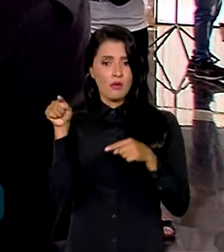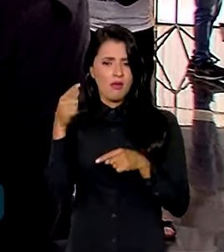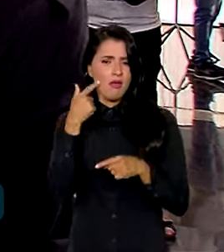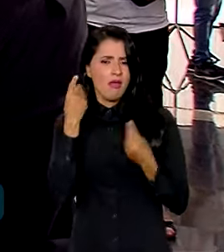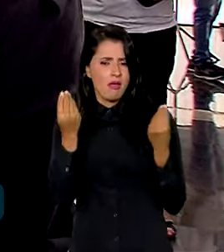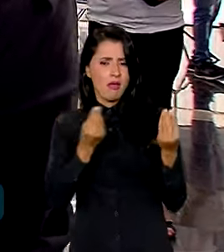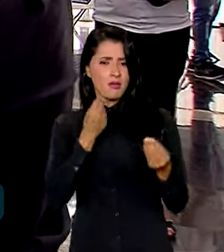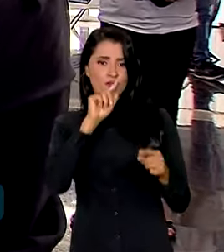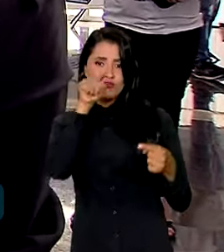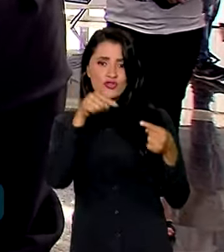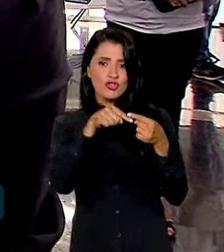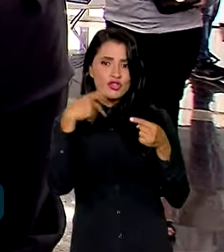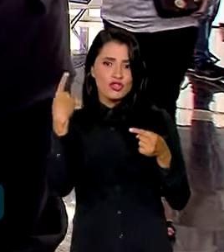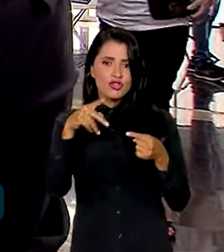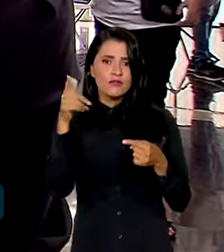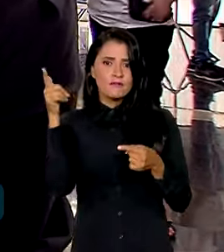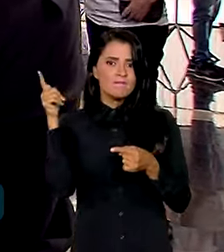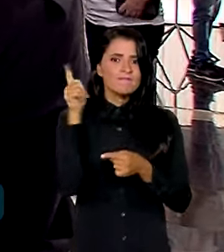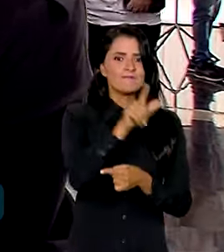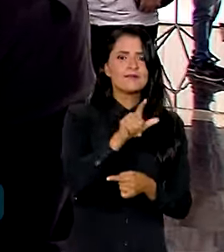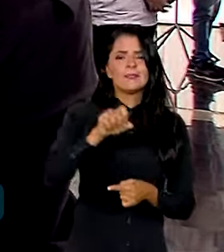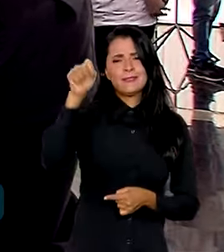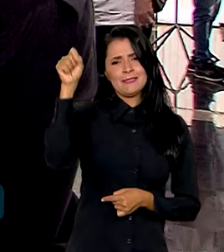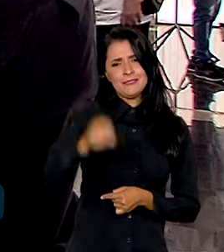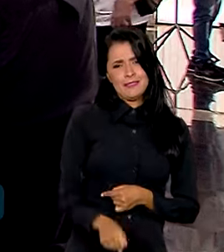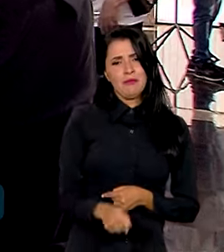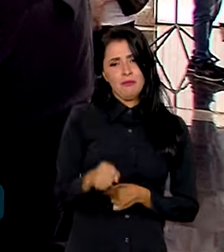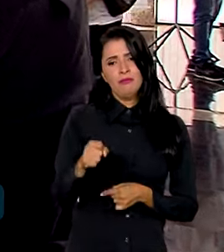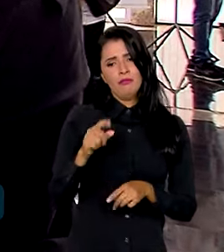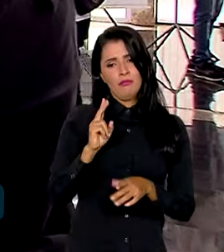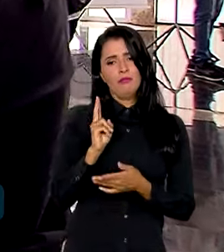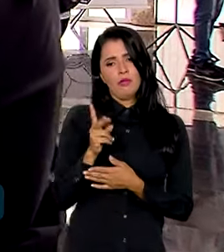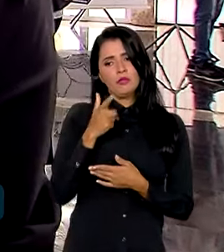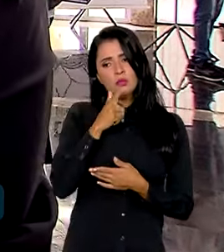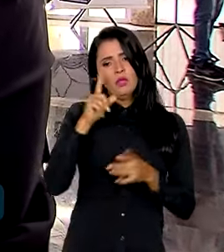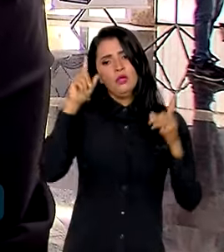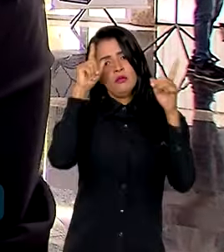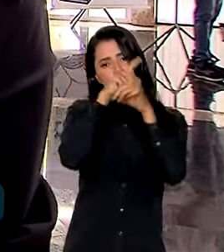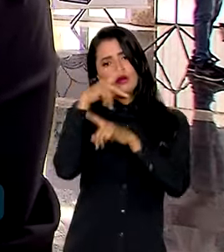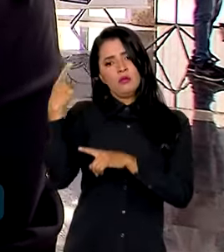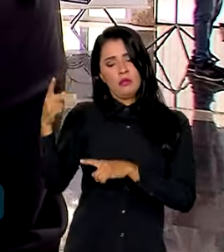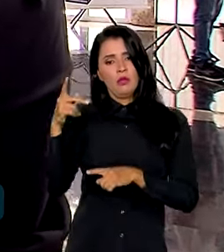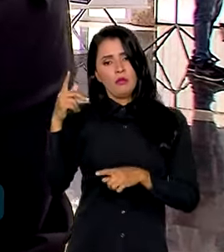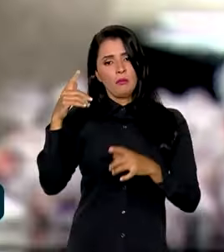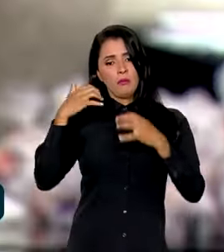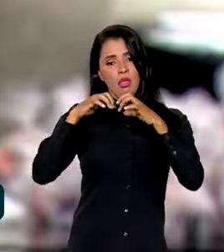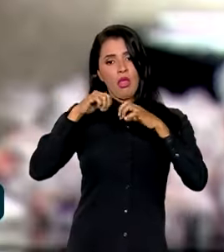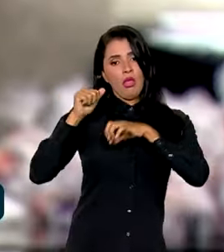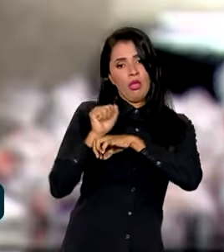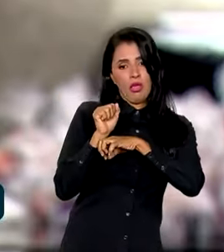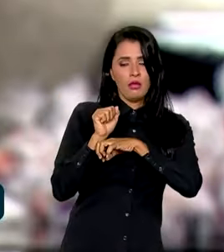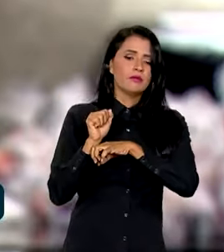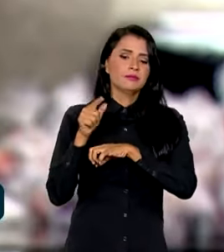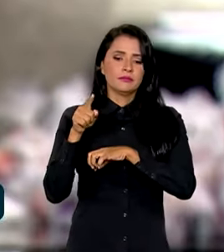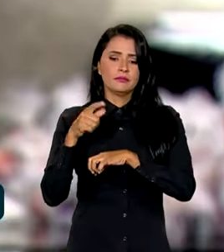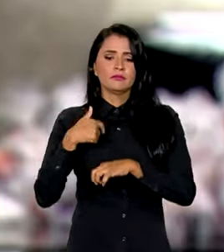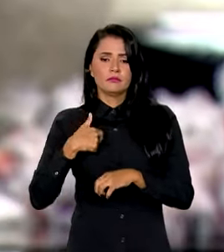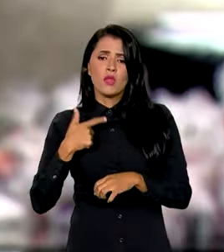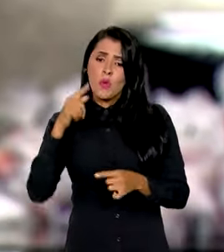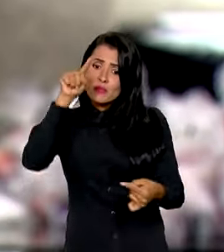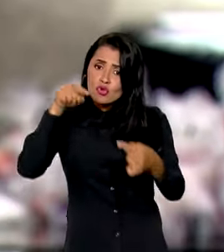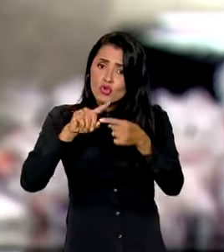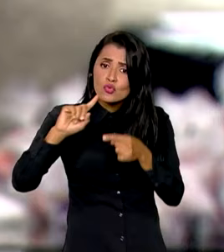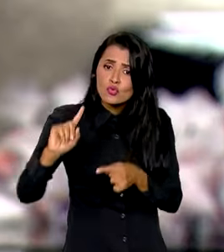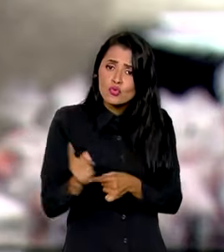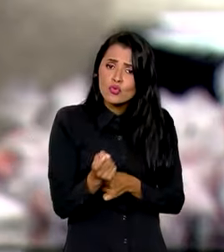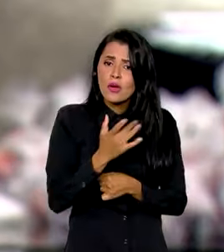ela, um objetivo que será alcançado mesmo com as dificuldades de quem convive com a paralisia cerebral. O único objetivo